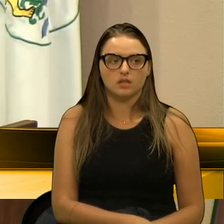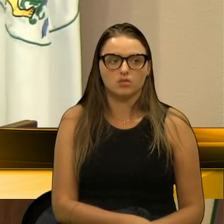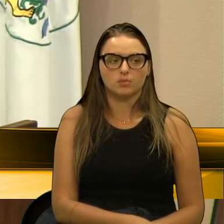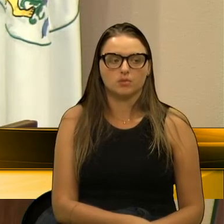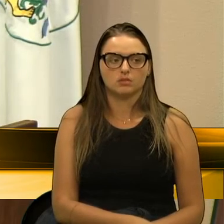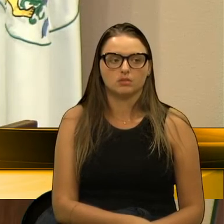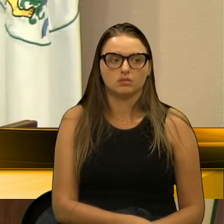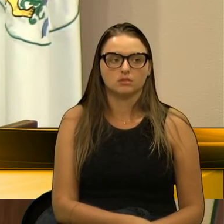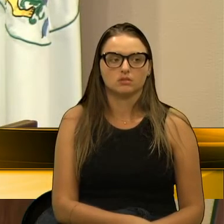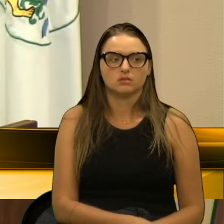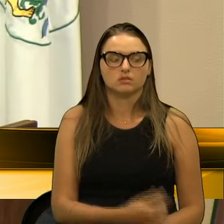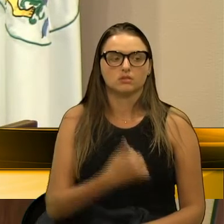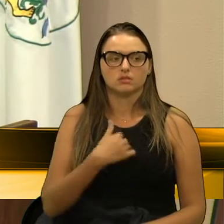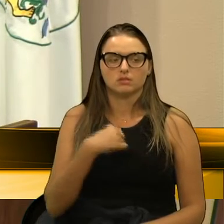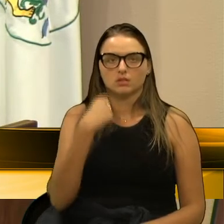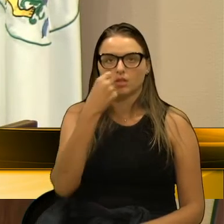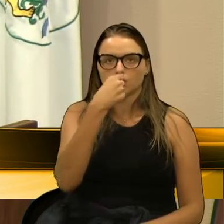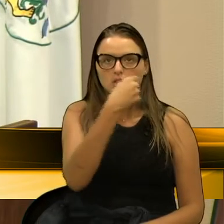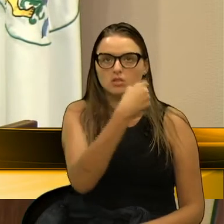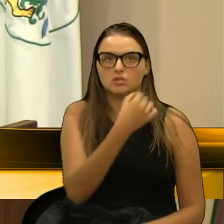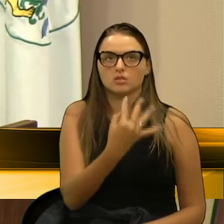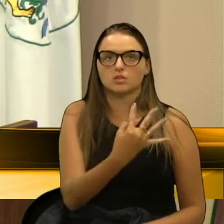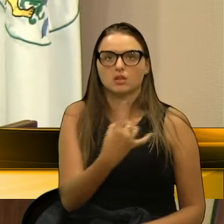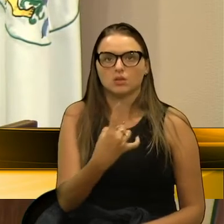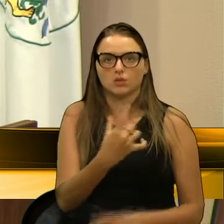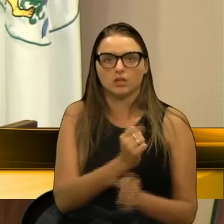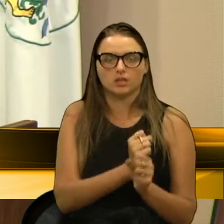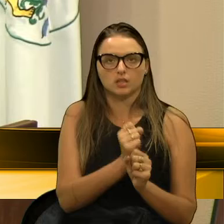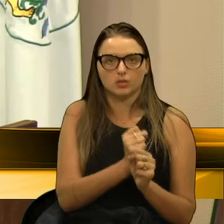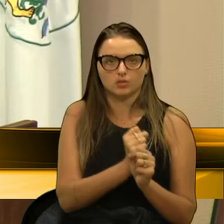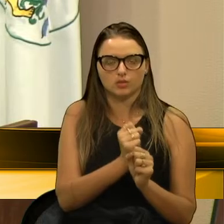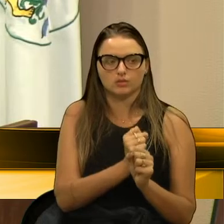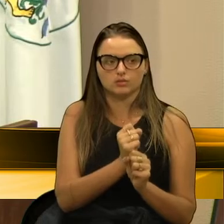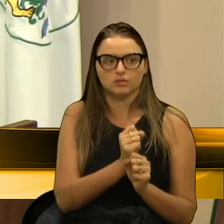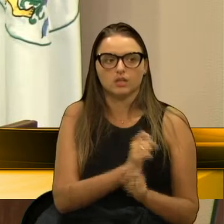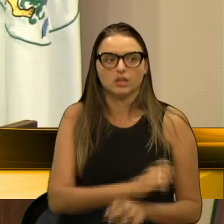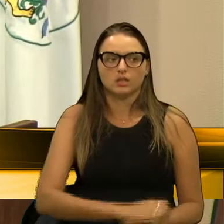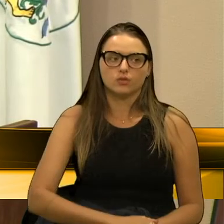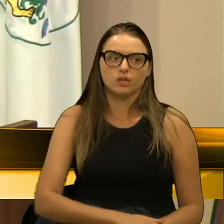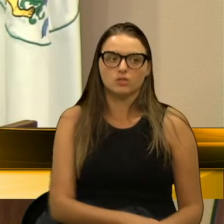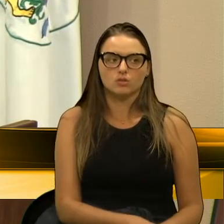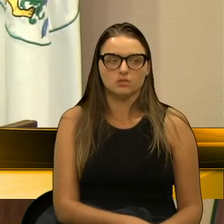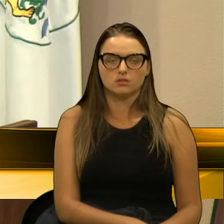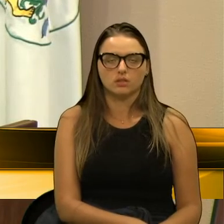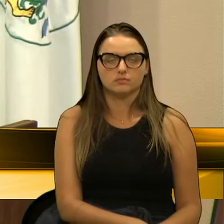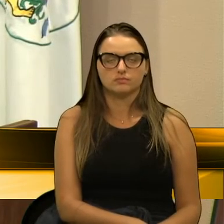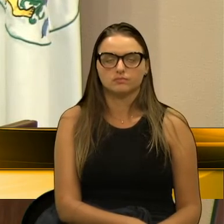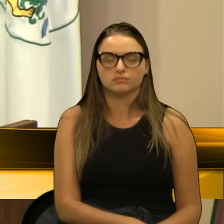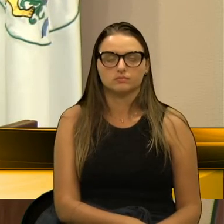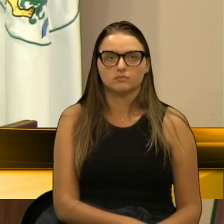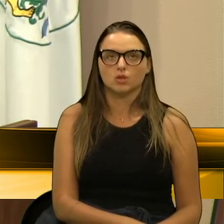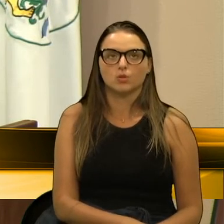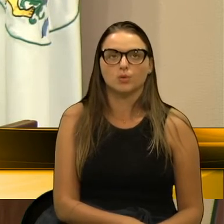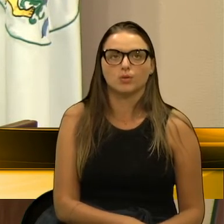Eu sou dentista há 41 anos, fiz o segundo grau em Caxias do Sul,